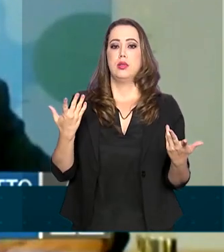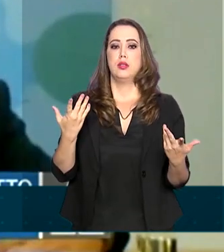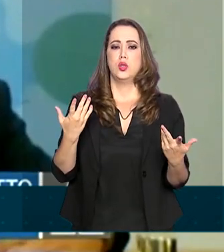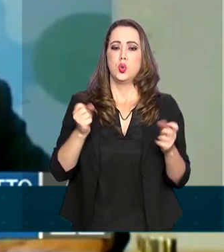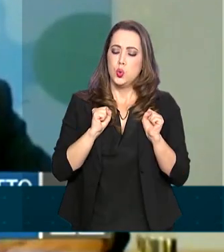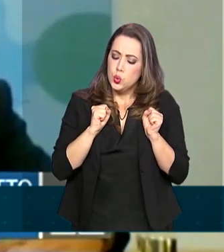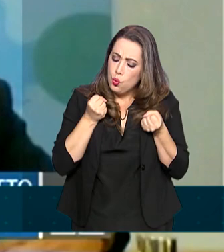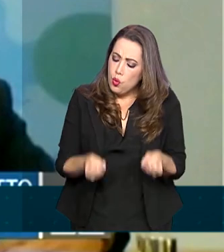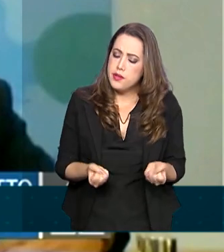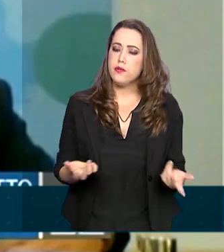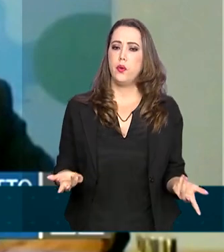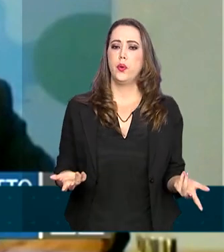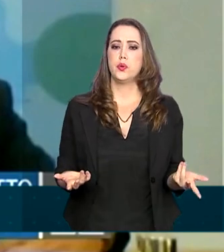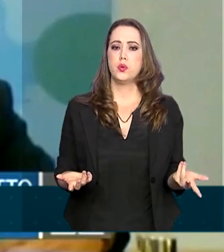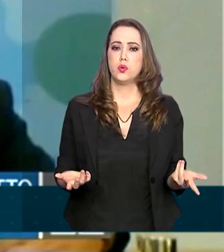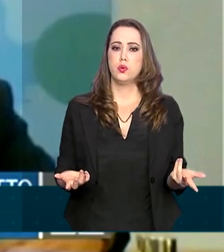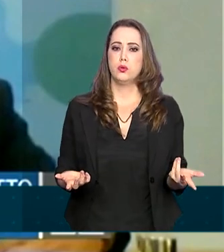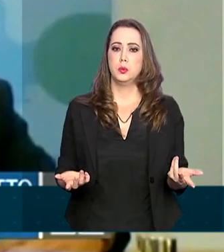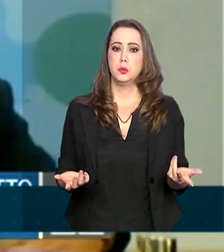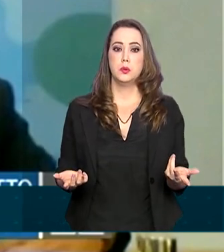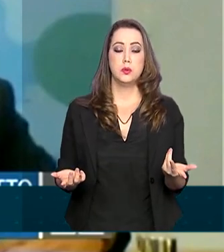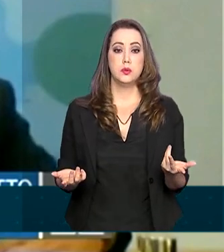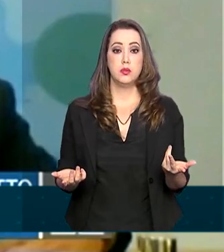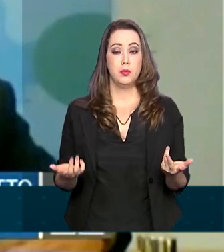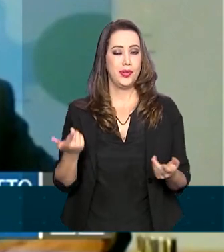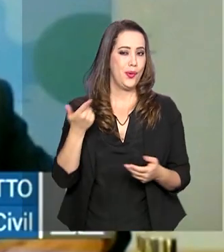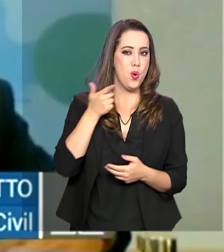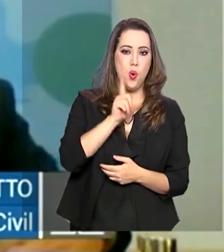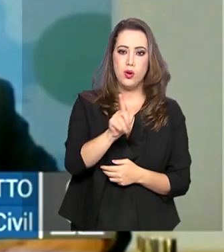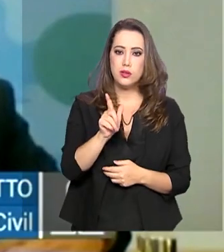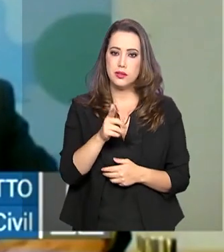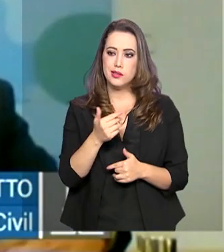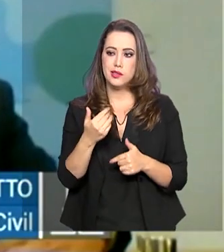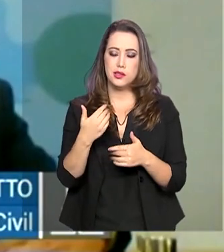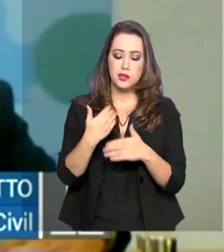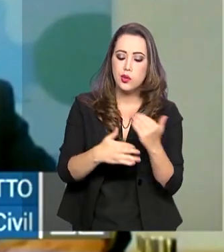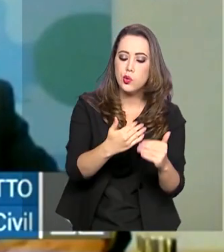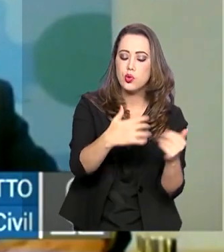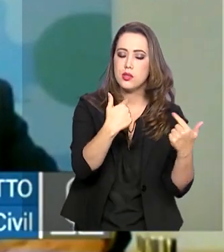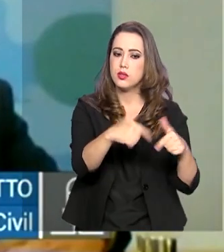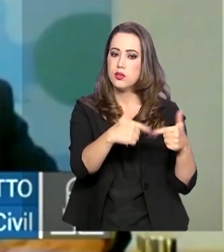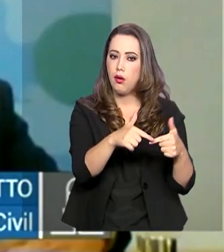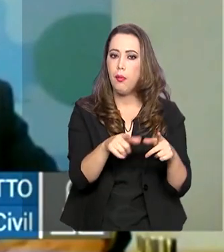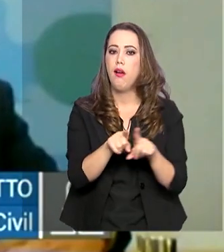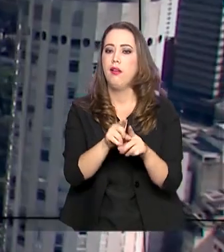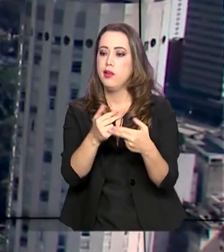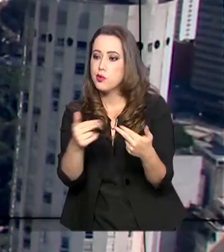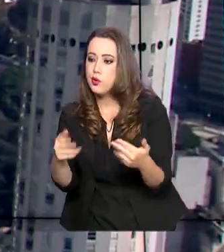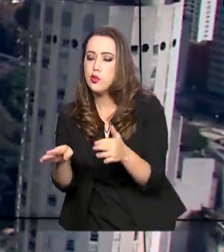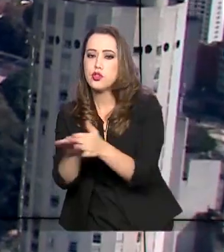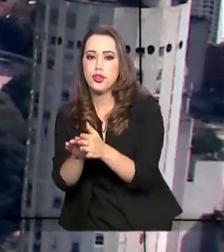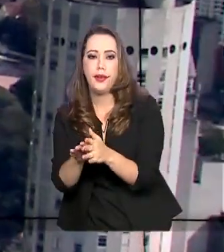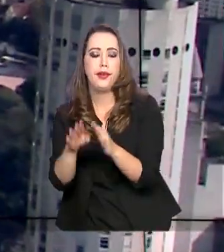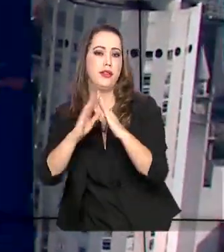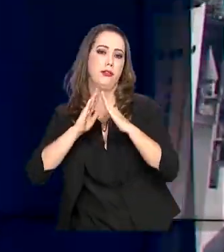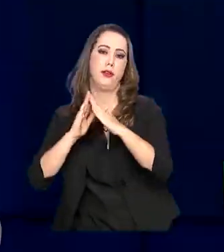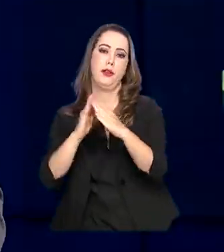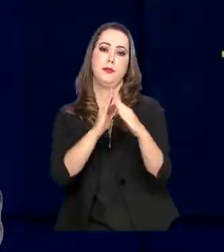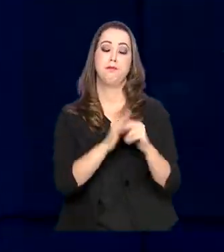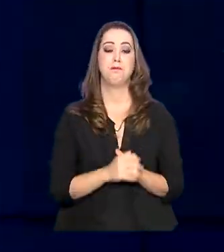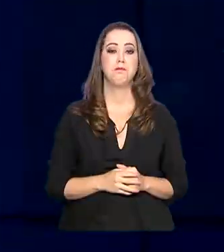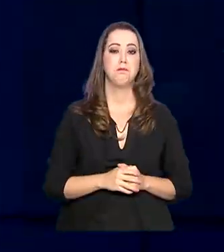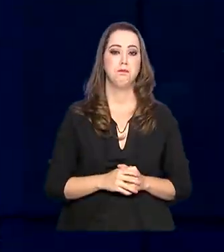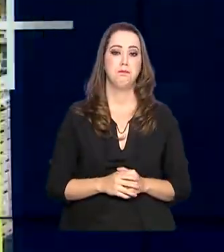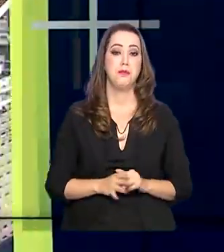nível de emprego e de abastecimento. E as